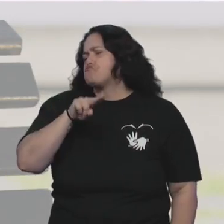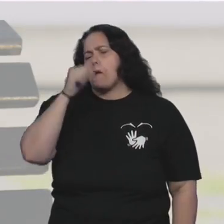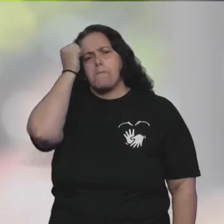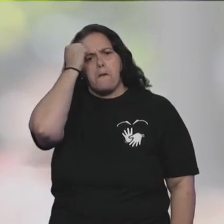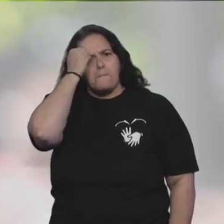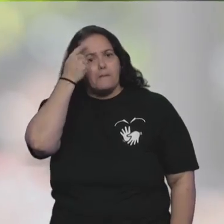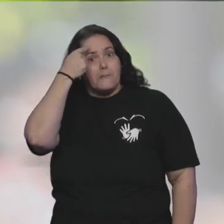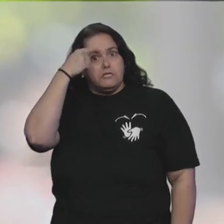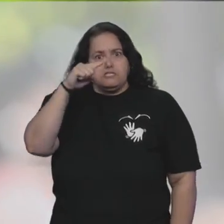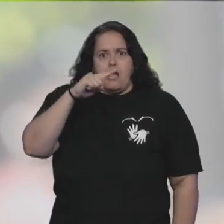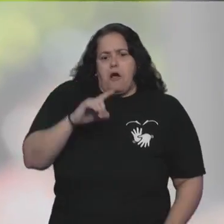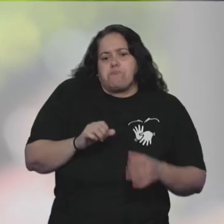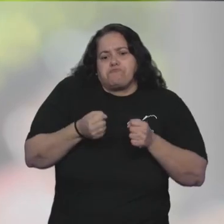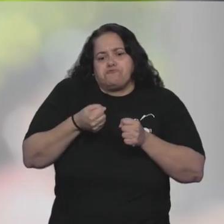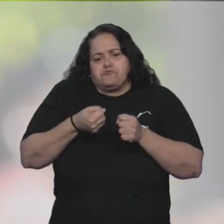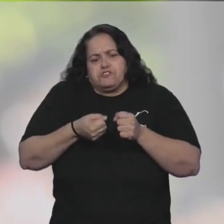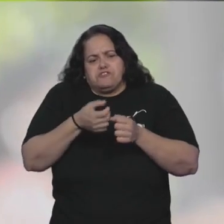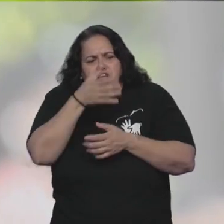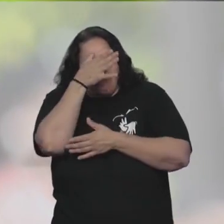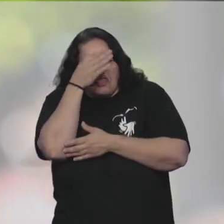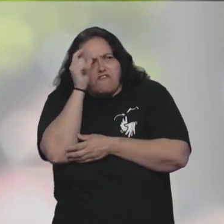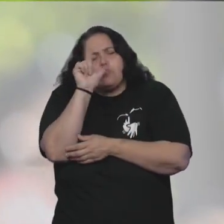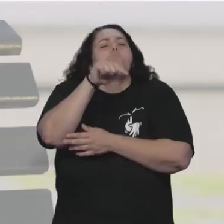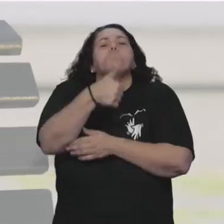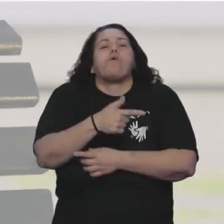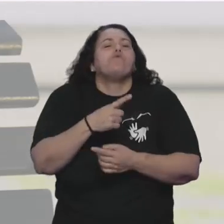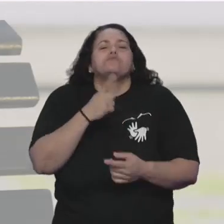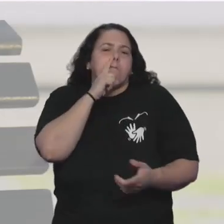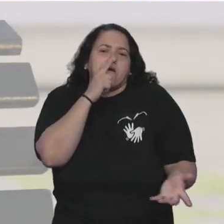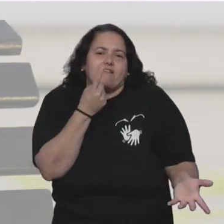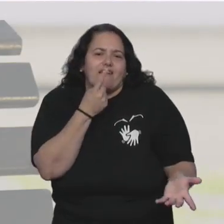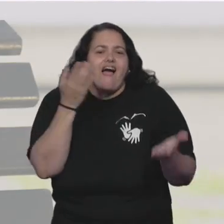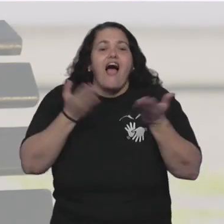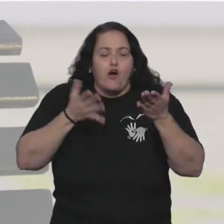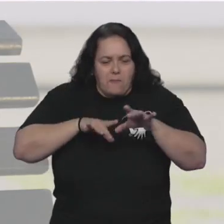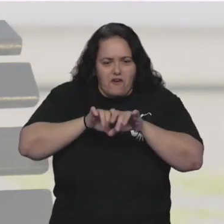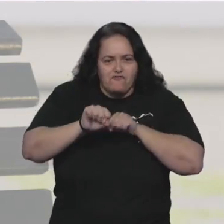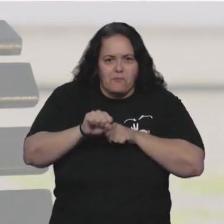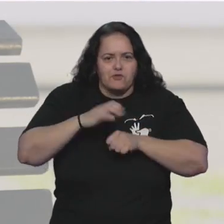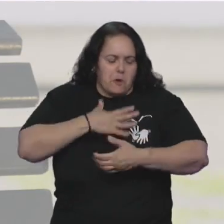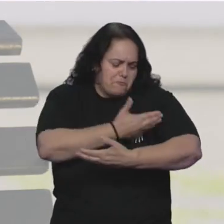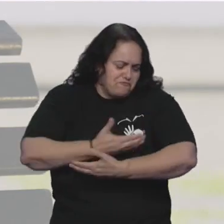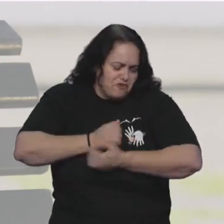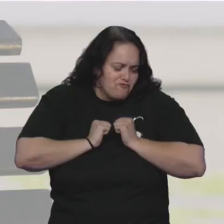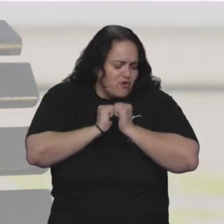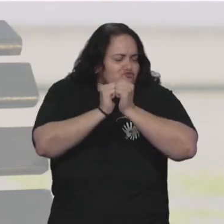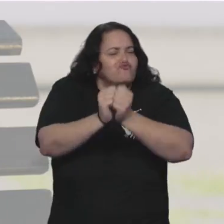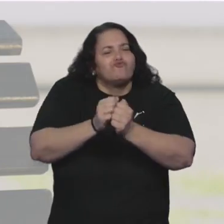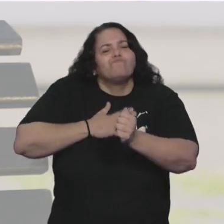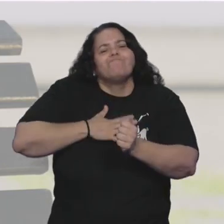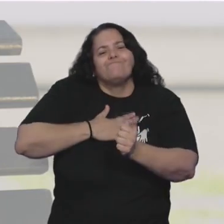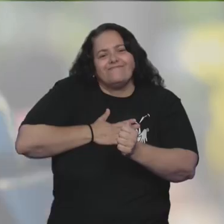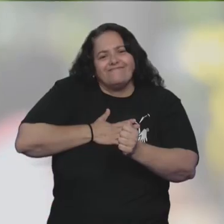momento, assim, de ter pensado, ah, poderia ter deixado para depois, sabe? Eu acho que não. E eu sei que agora na minha formatura ela vai estar maiorzinha, já vai estar,